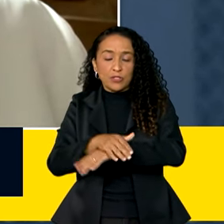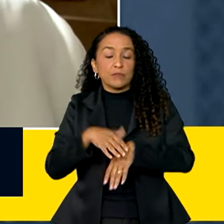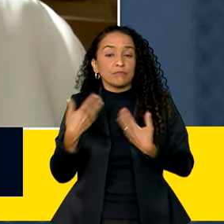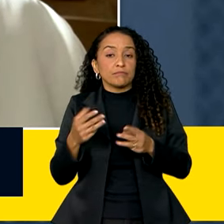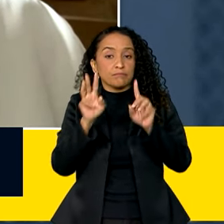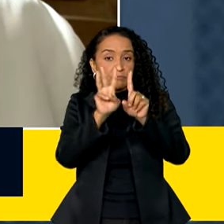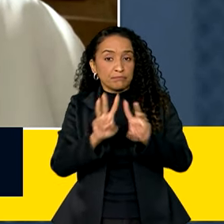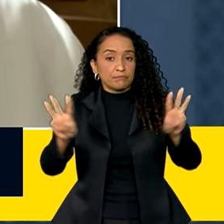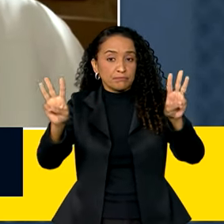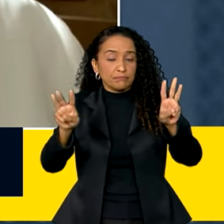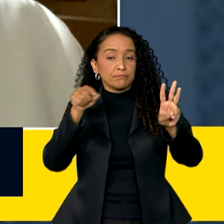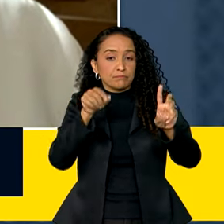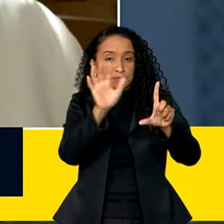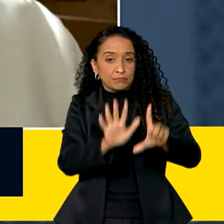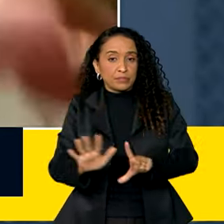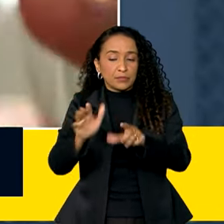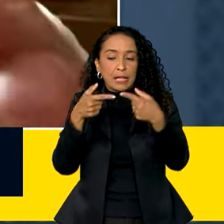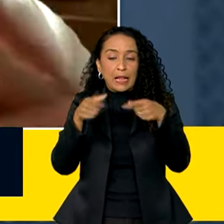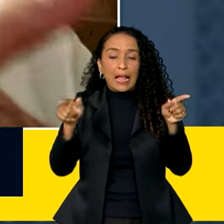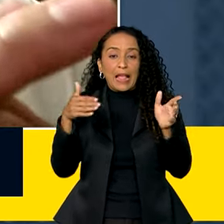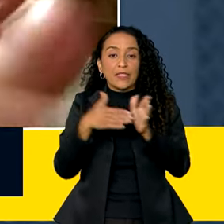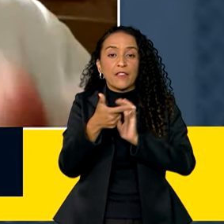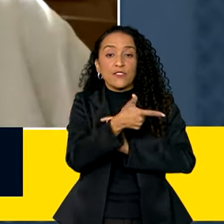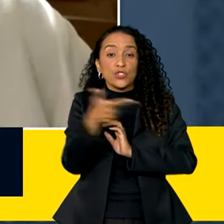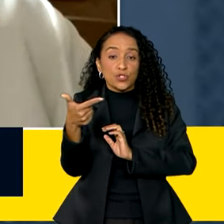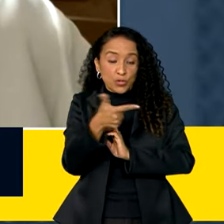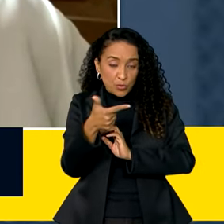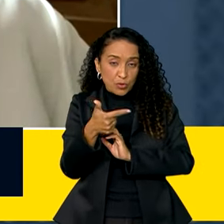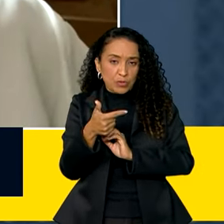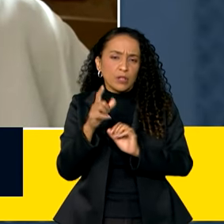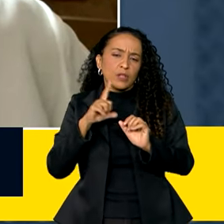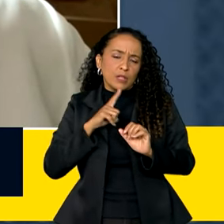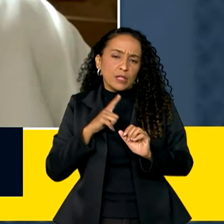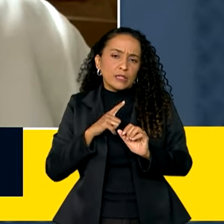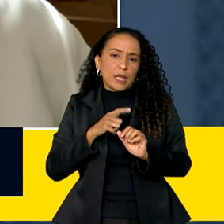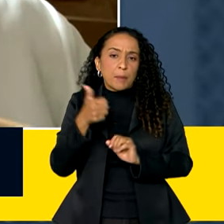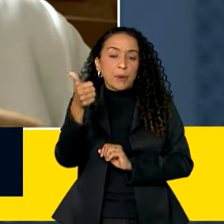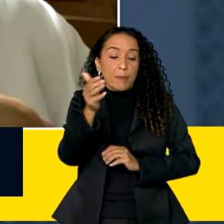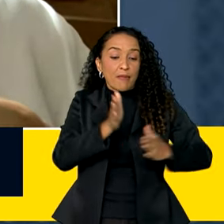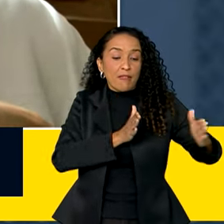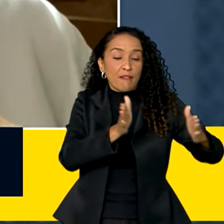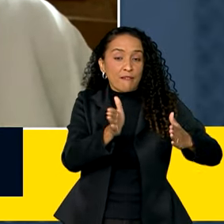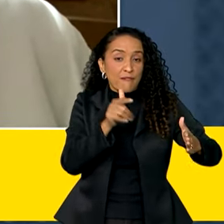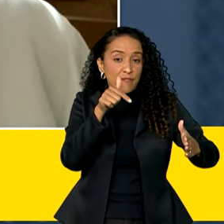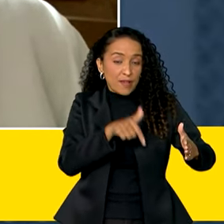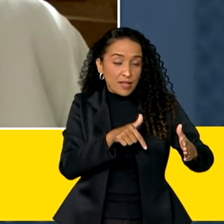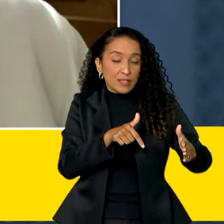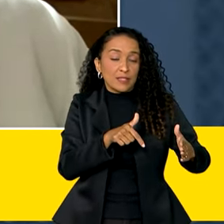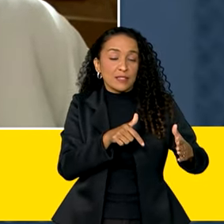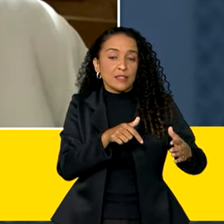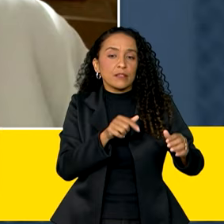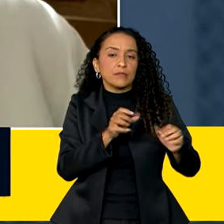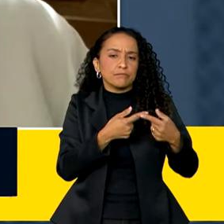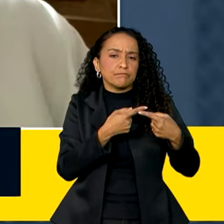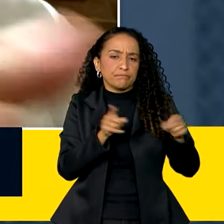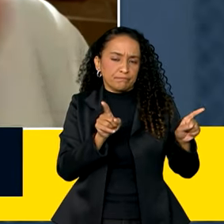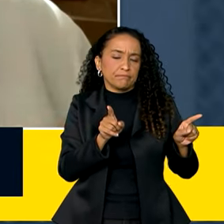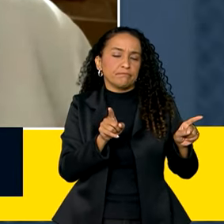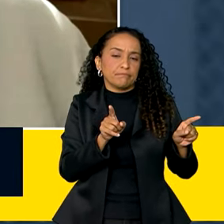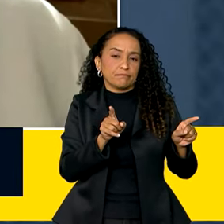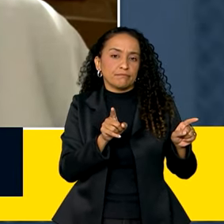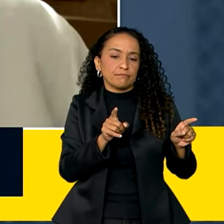plataforma, ela está aberta até o dia 22, ela tem essa primeira fase, que foi aberta,